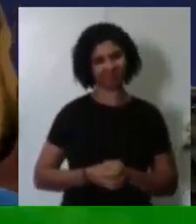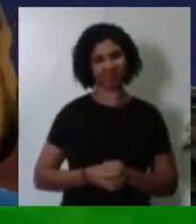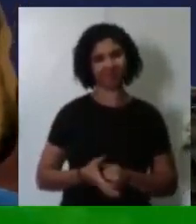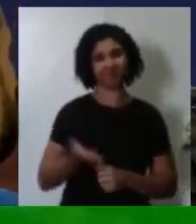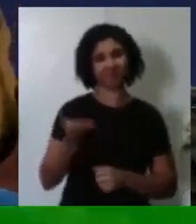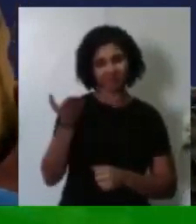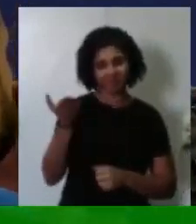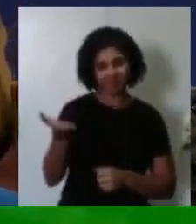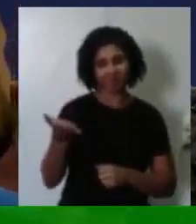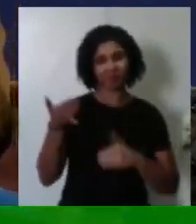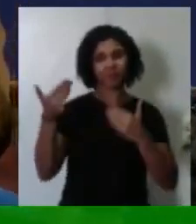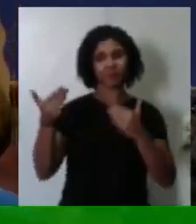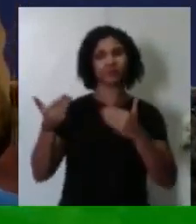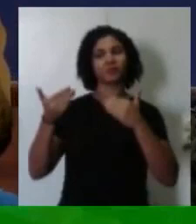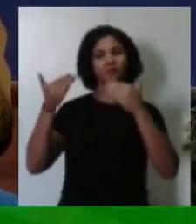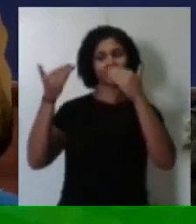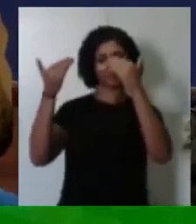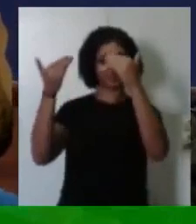excelência,